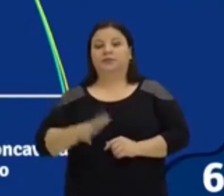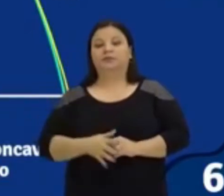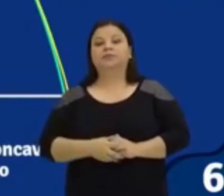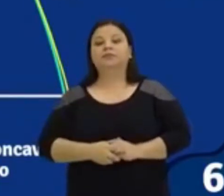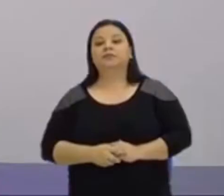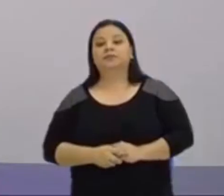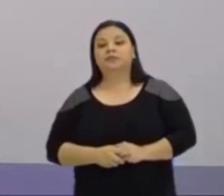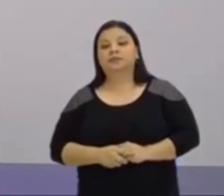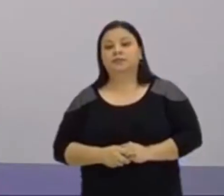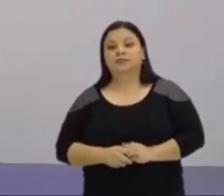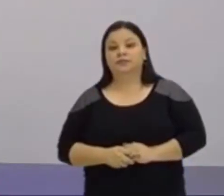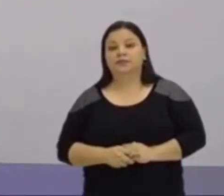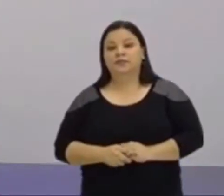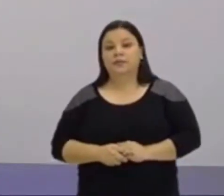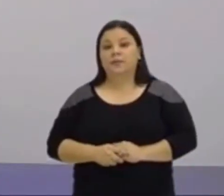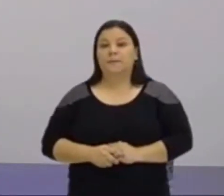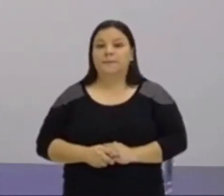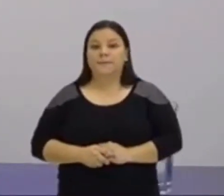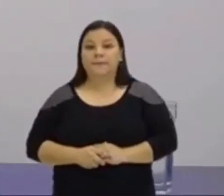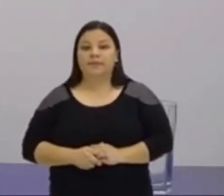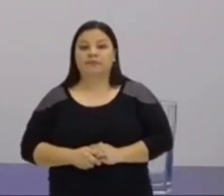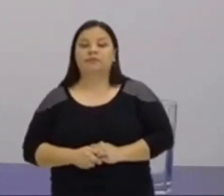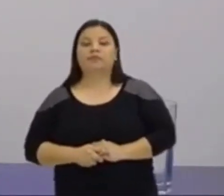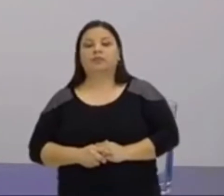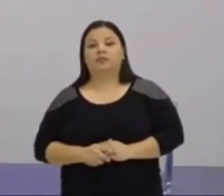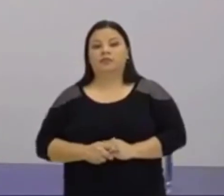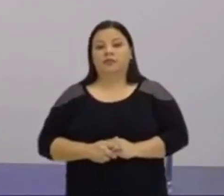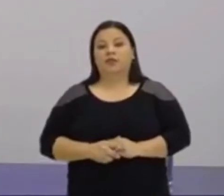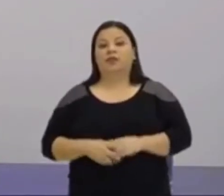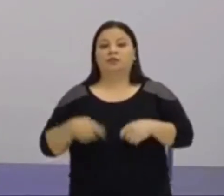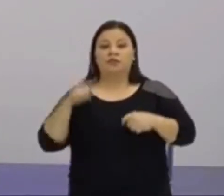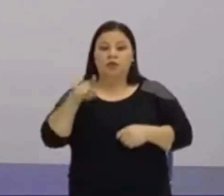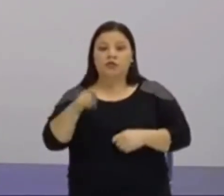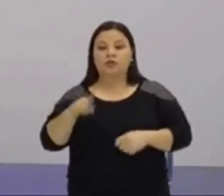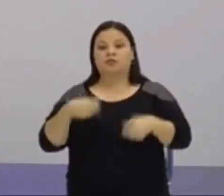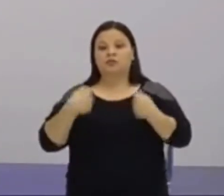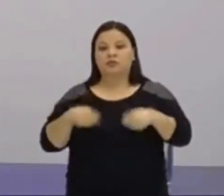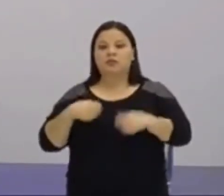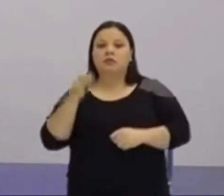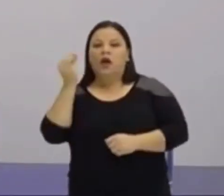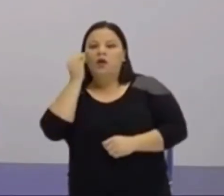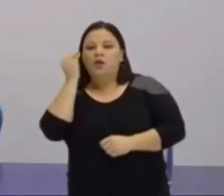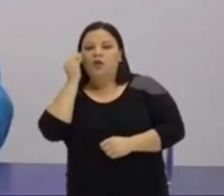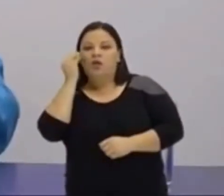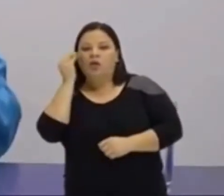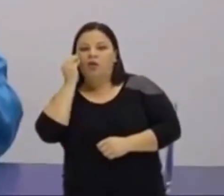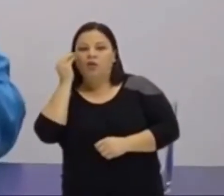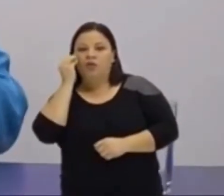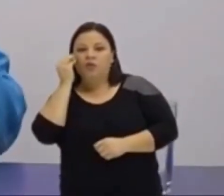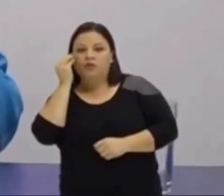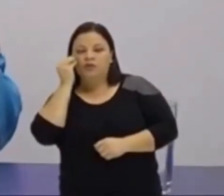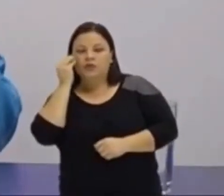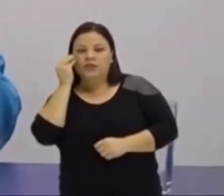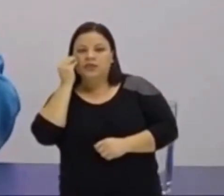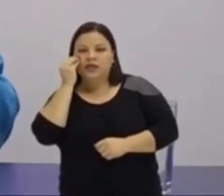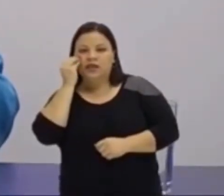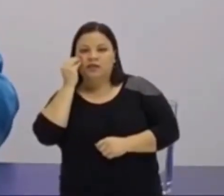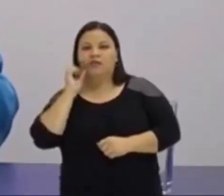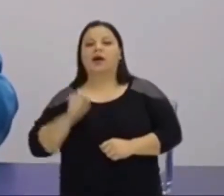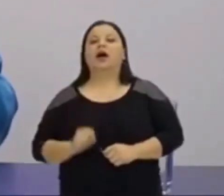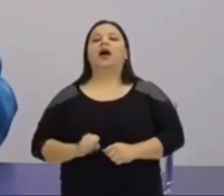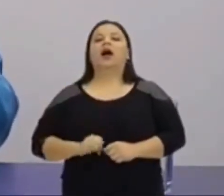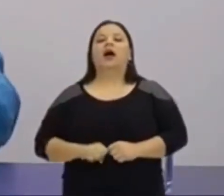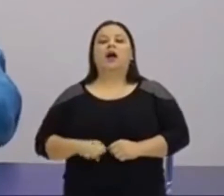função, era só para identificar a história do sinal, né? Se o sinal é positivo ou ele é negativo. Não é que aquelas funções se representem naqueles